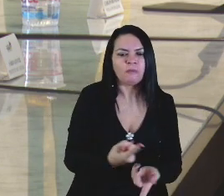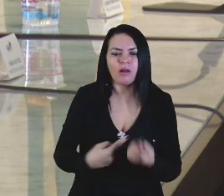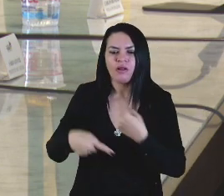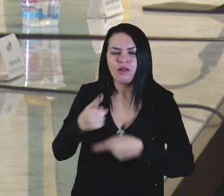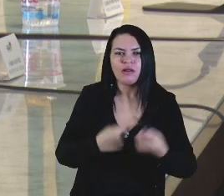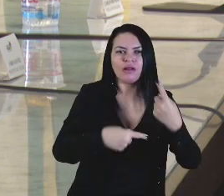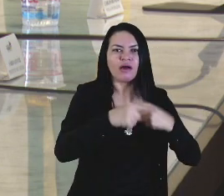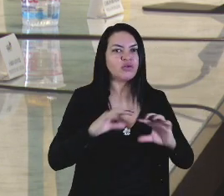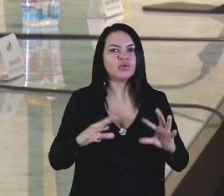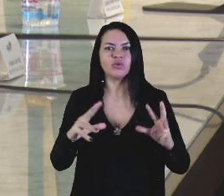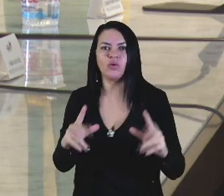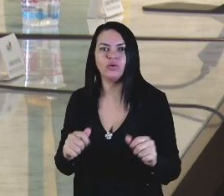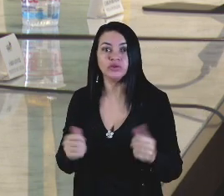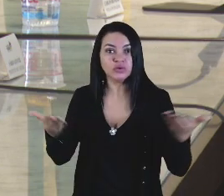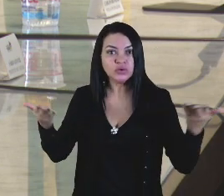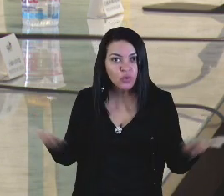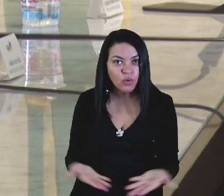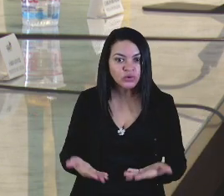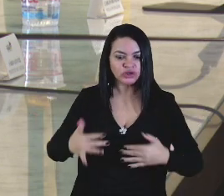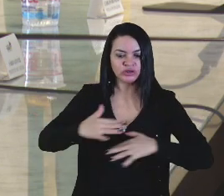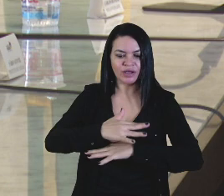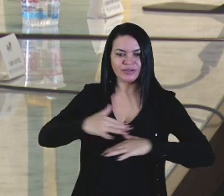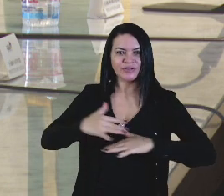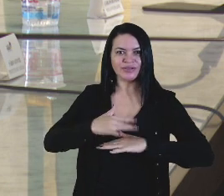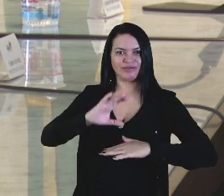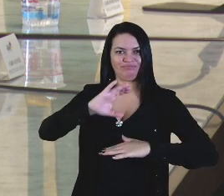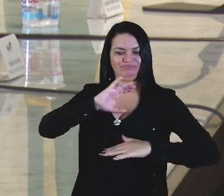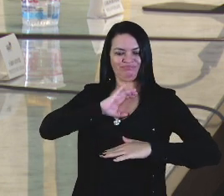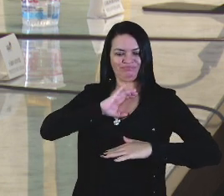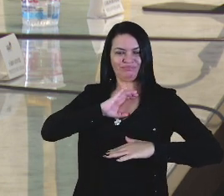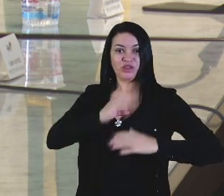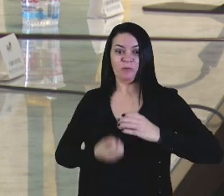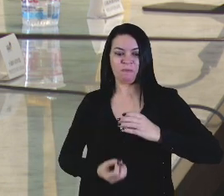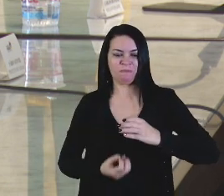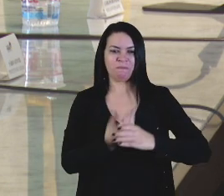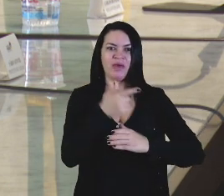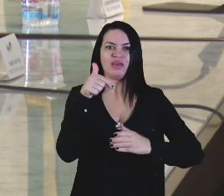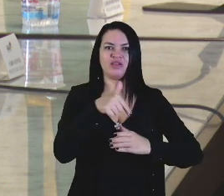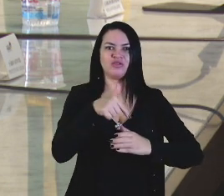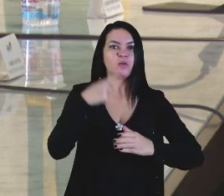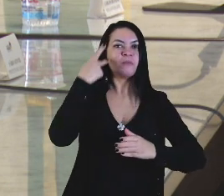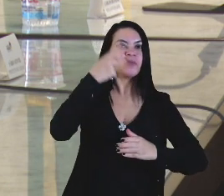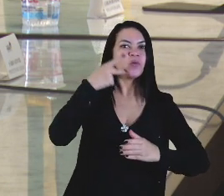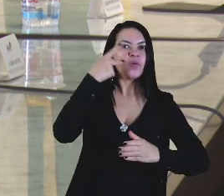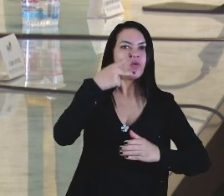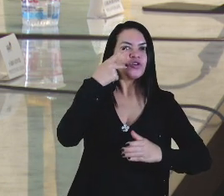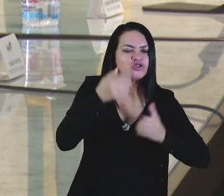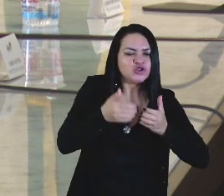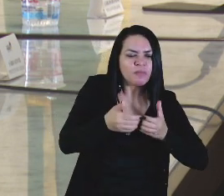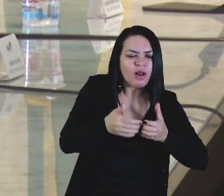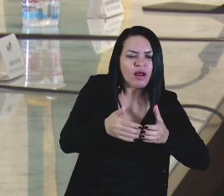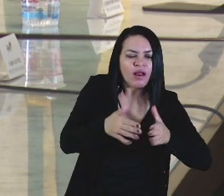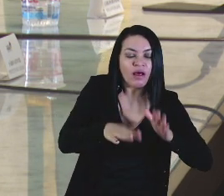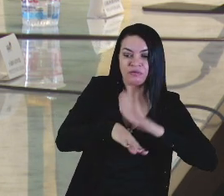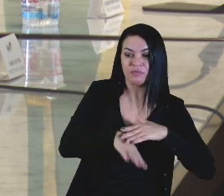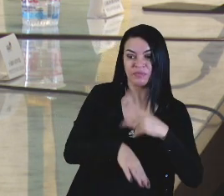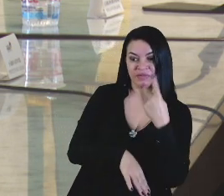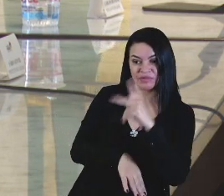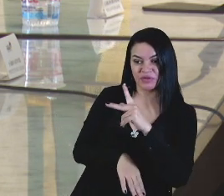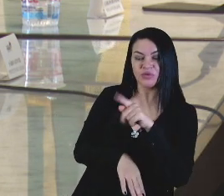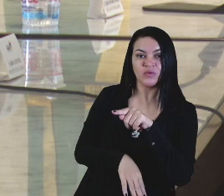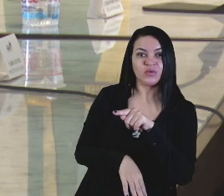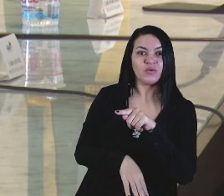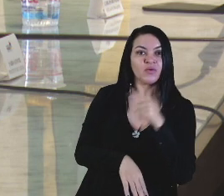aqui na cidade de Caxias, a cidade de berço de nascimento político seu, o senhor nasceu